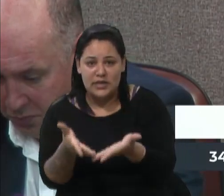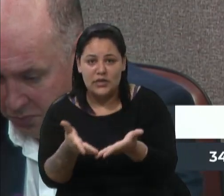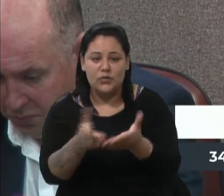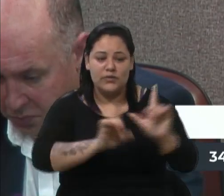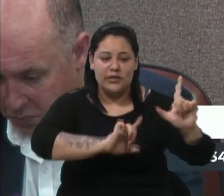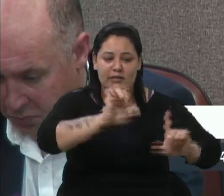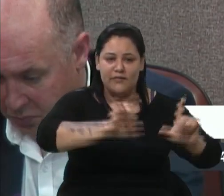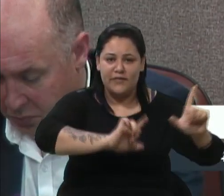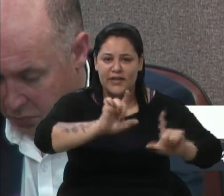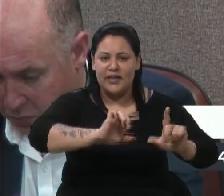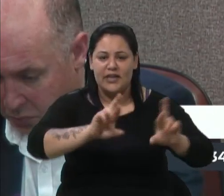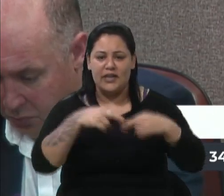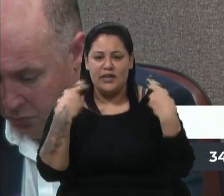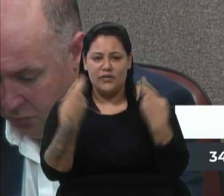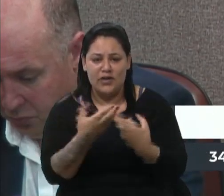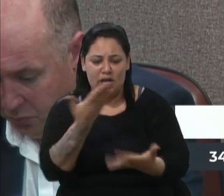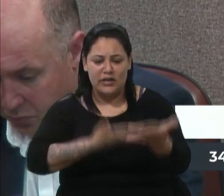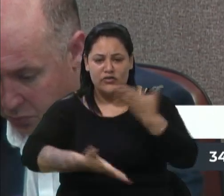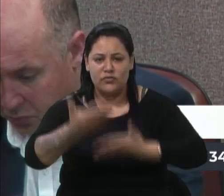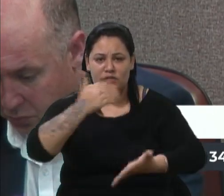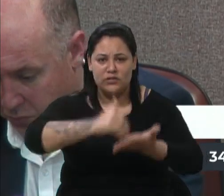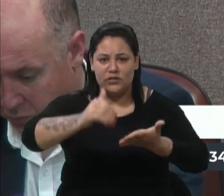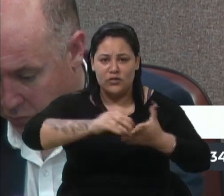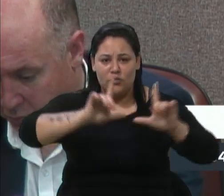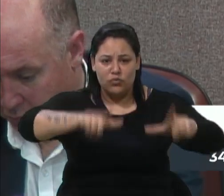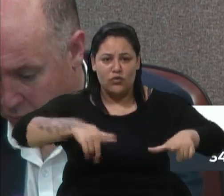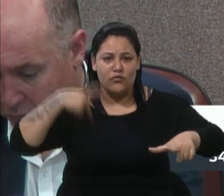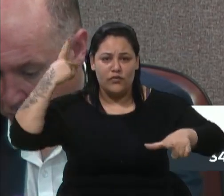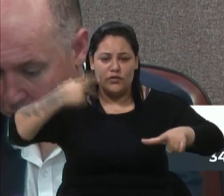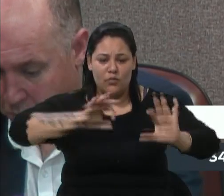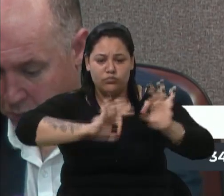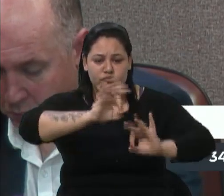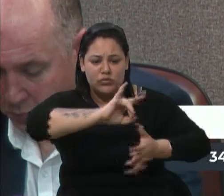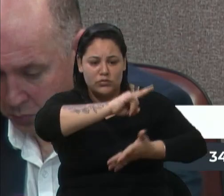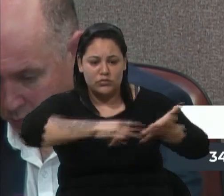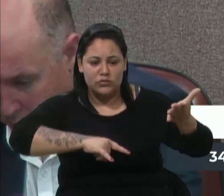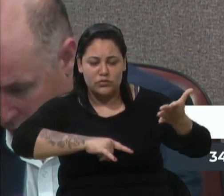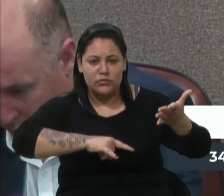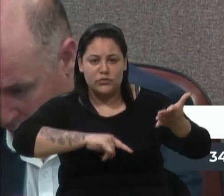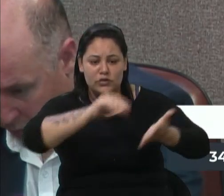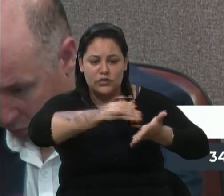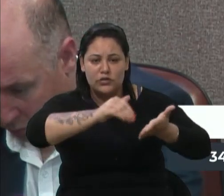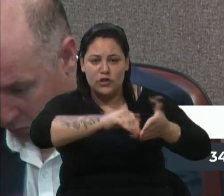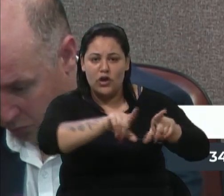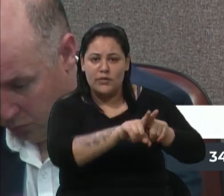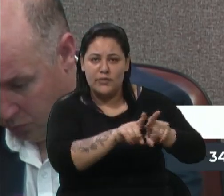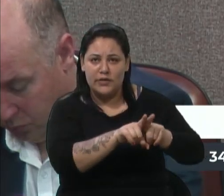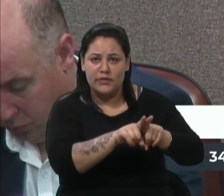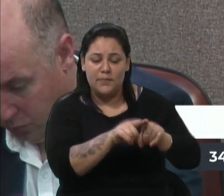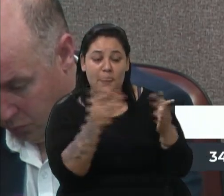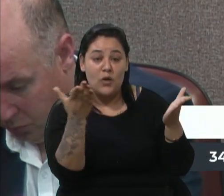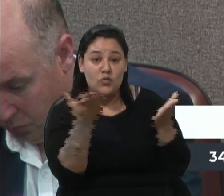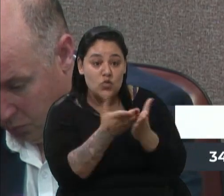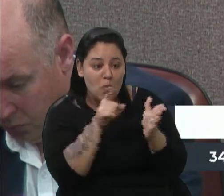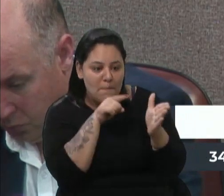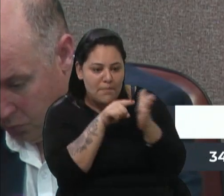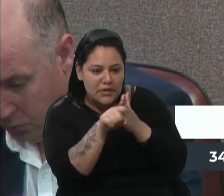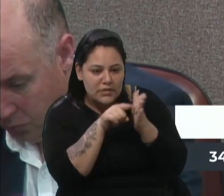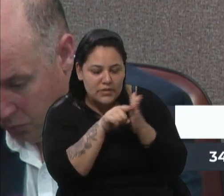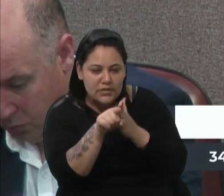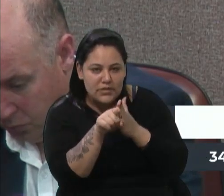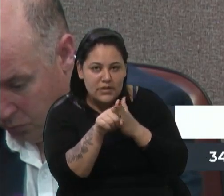o atendimento no gabinete, a organização dos documentos e do gabinete, o estudo e pesquisa para